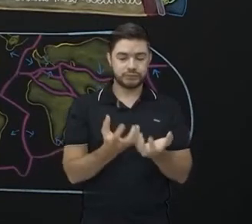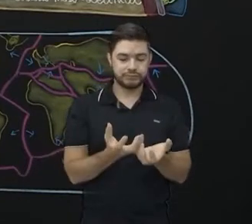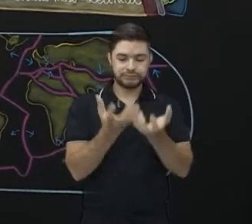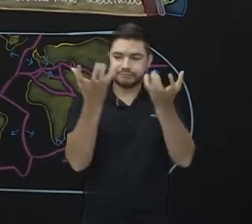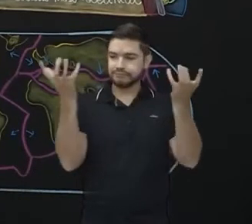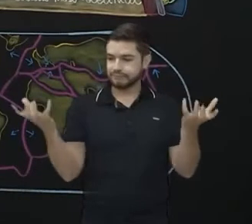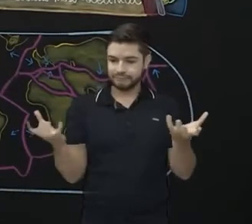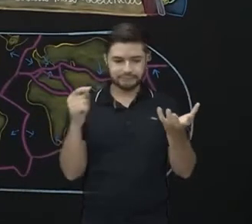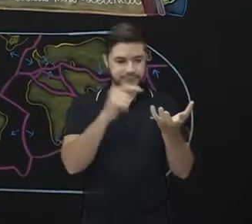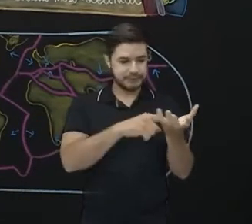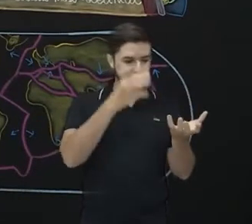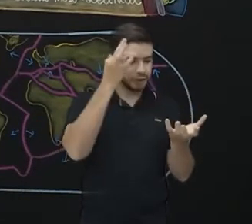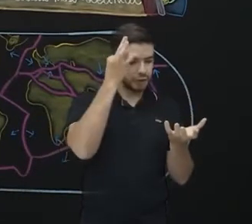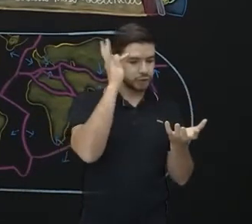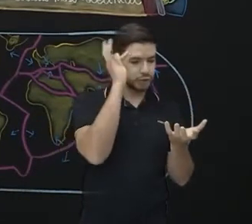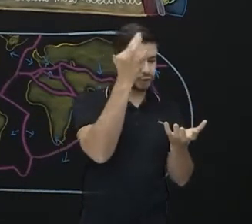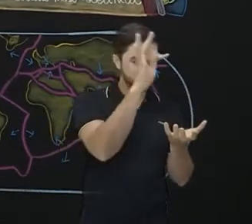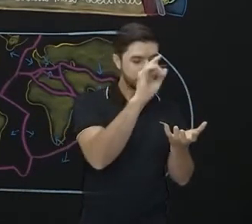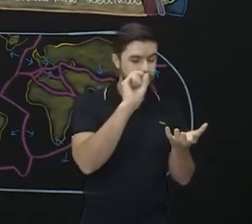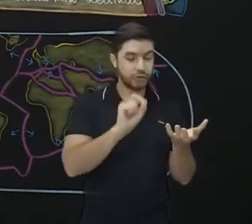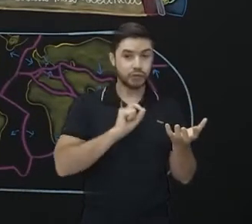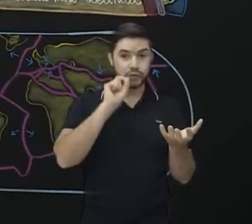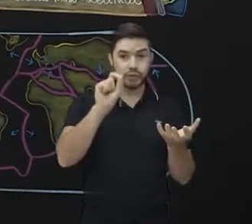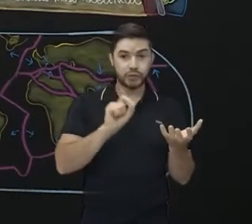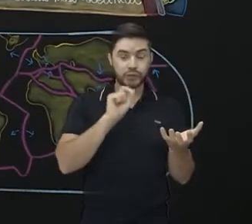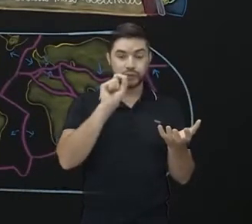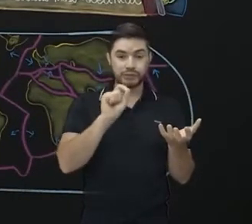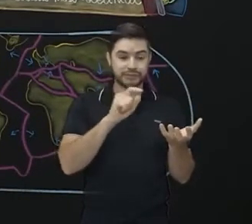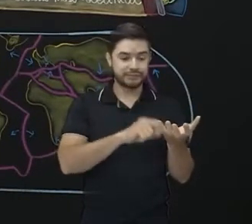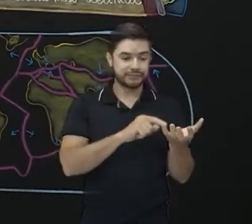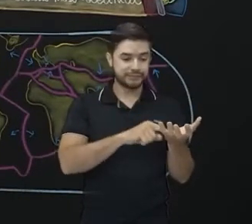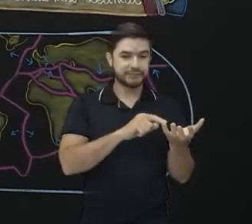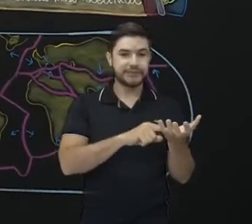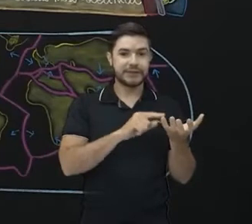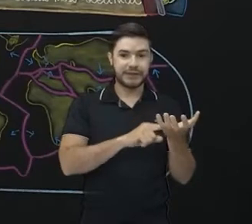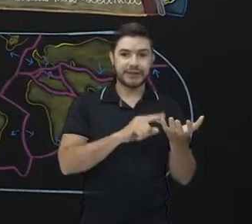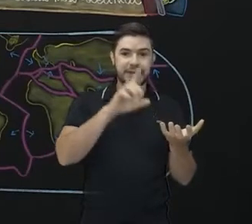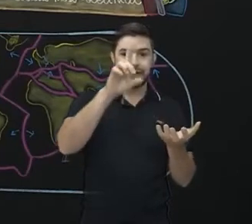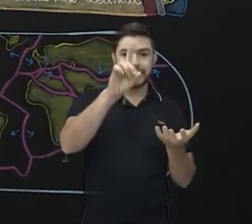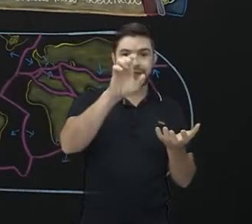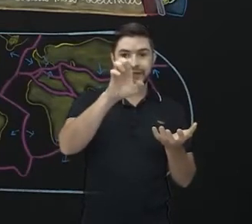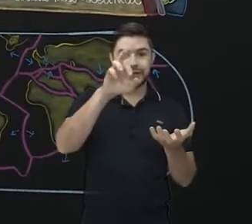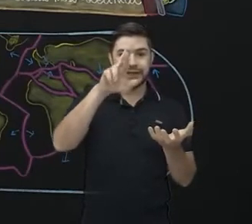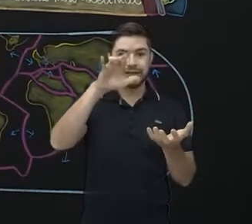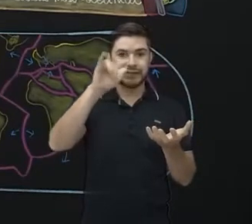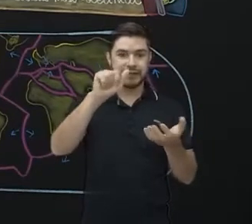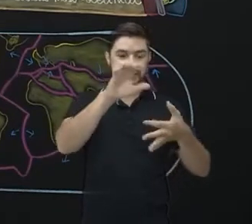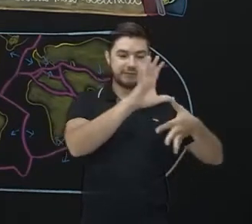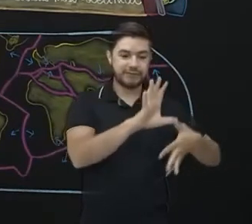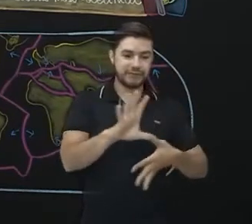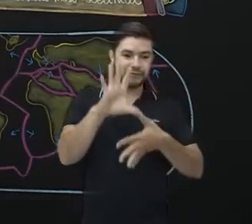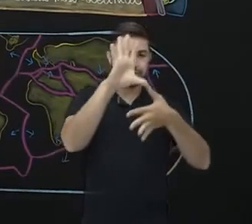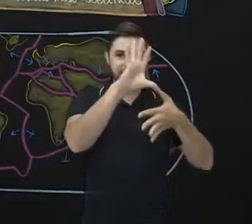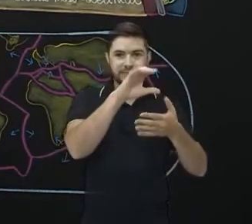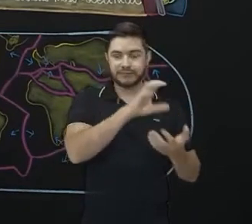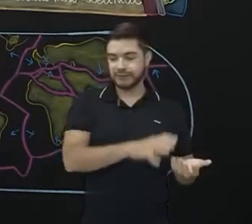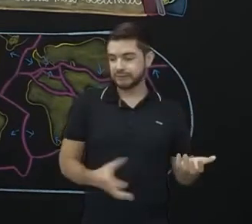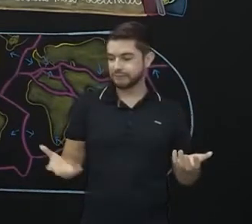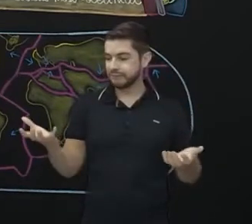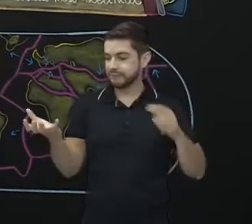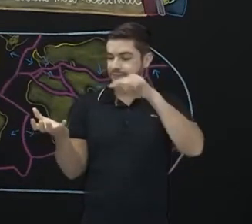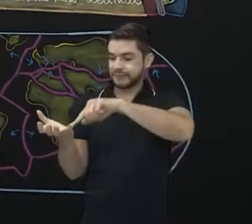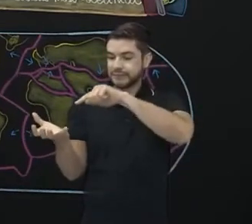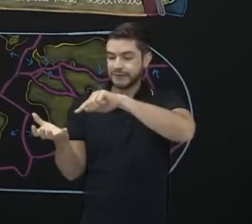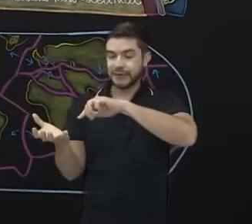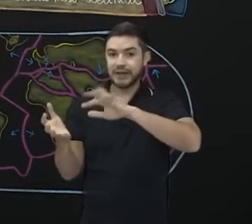teorias. A primeira delas, a teoria da deriva continental. E a sua sequência, a teoria das placas